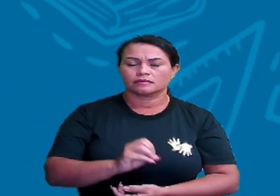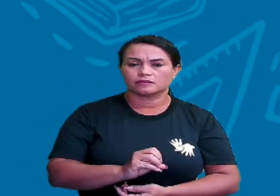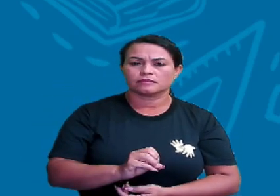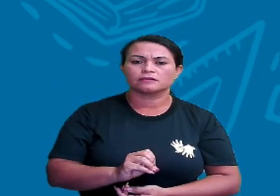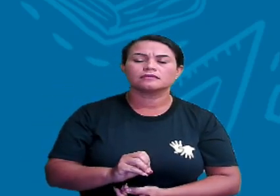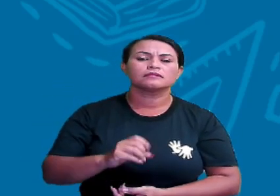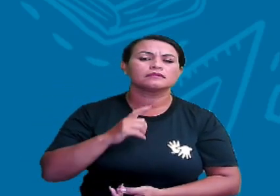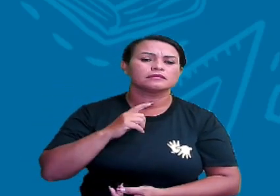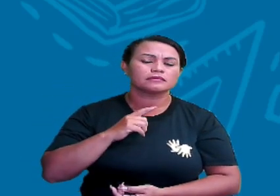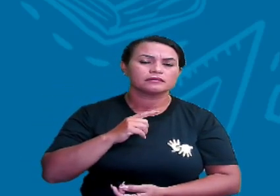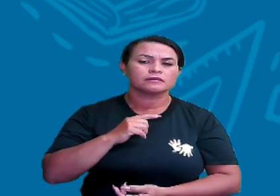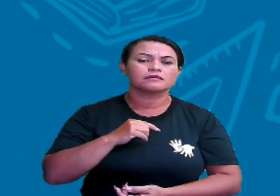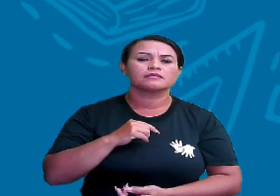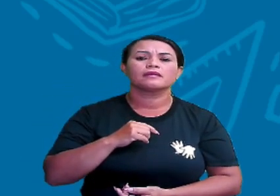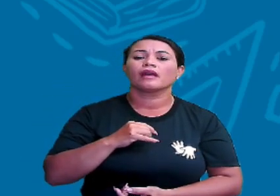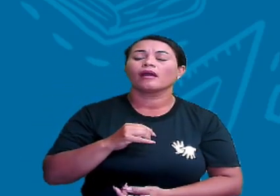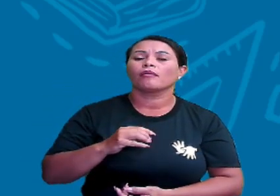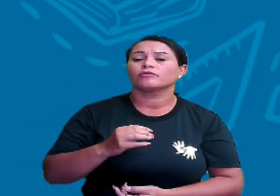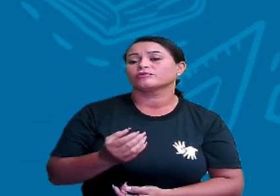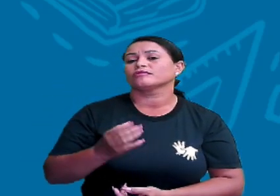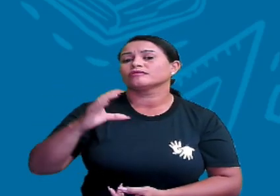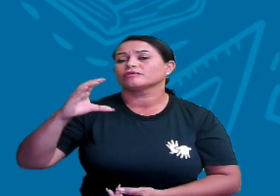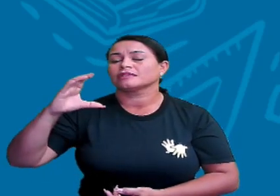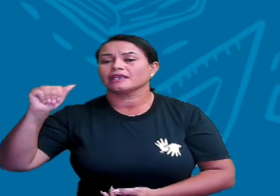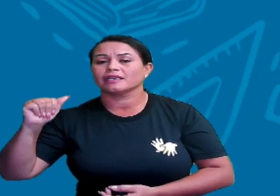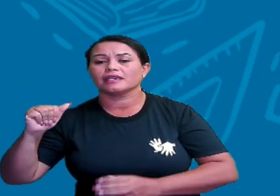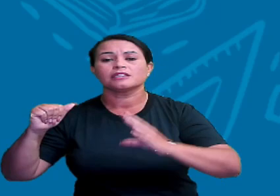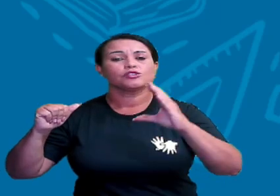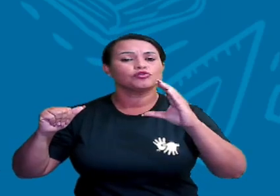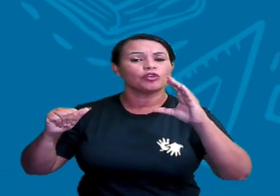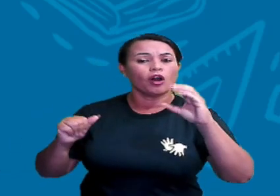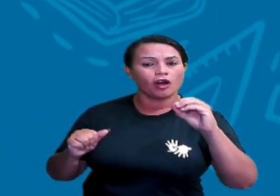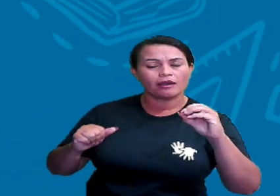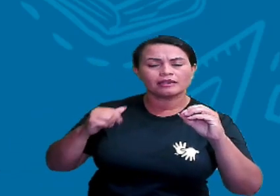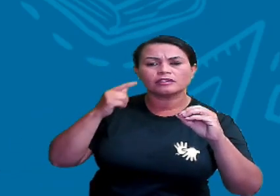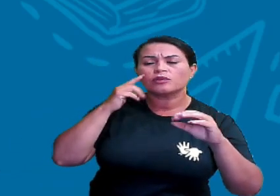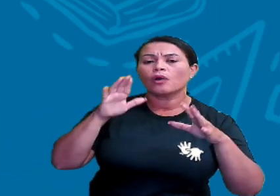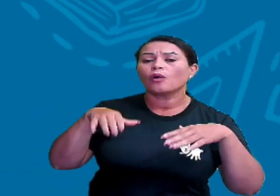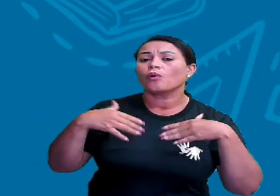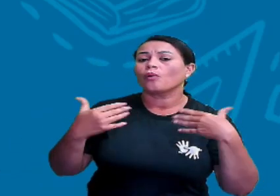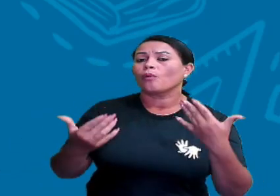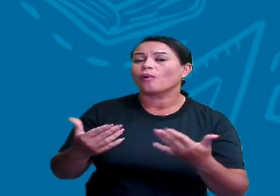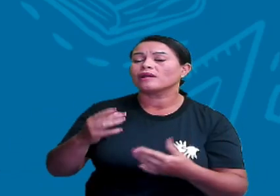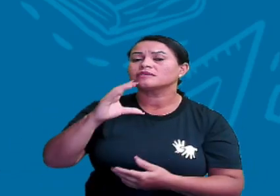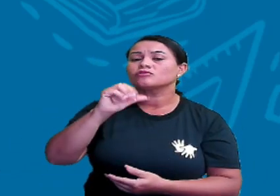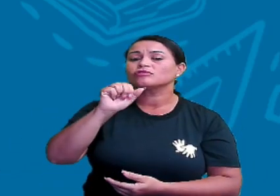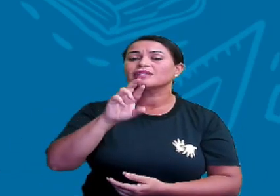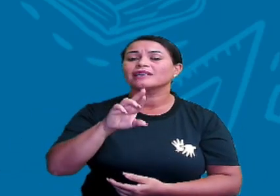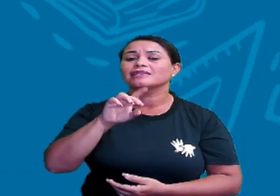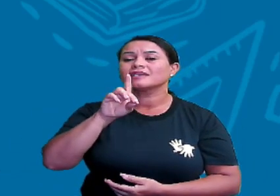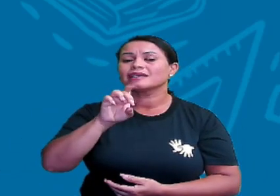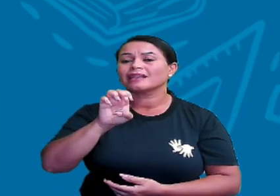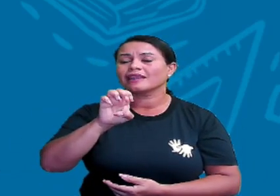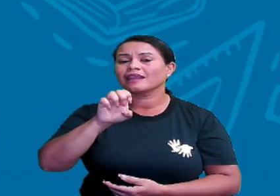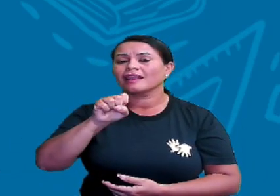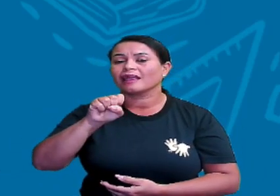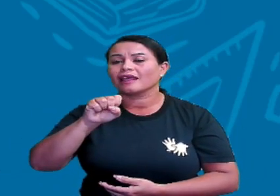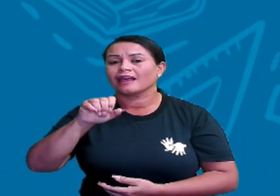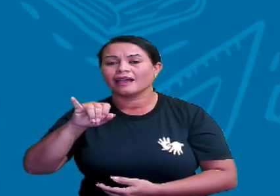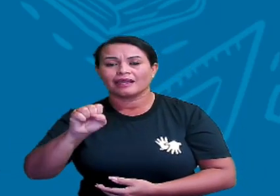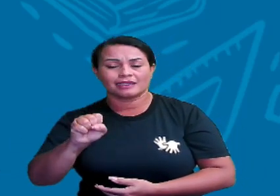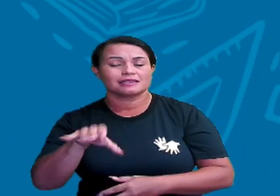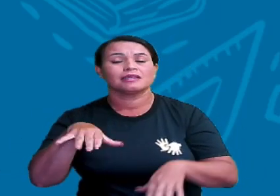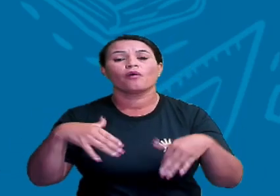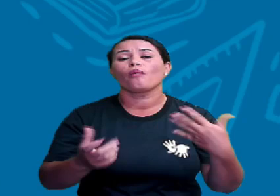indicados os pontos cardeais e os colaterais. Quais são os pontos cardeais e quais são os